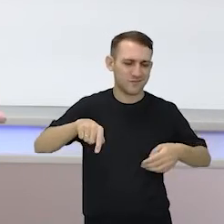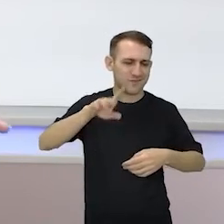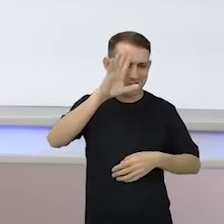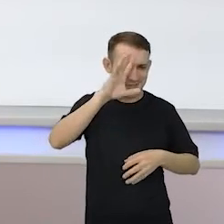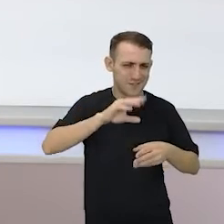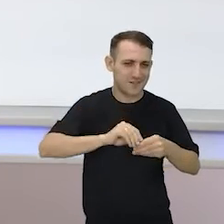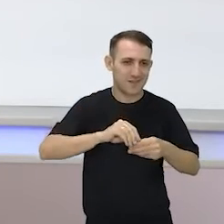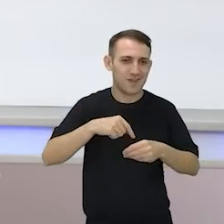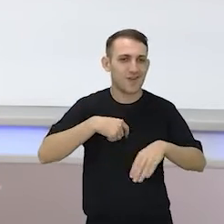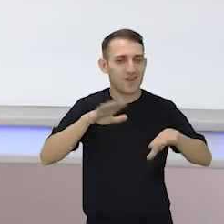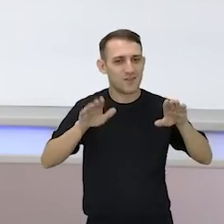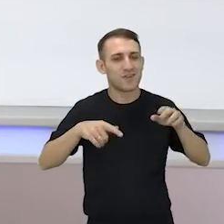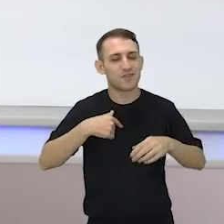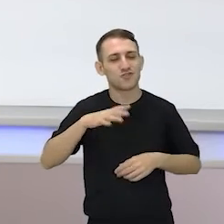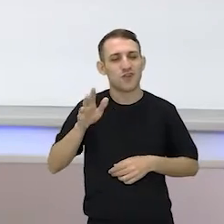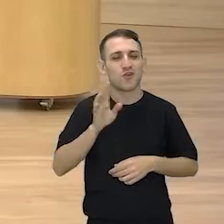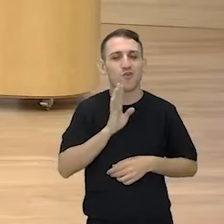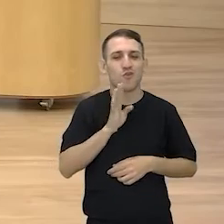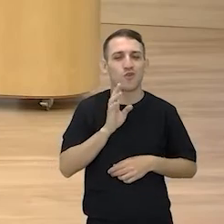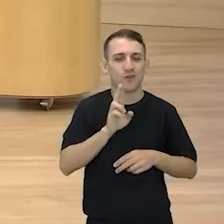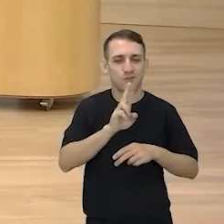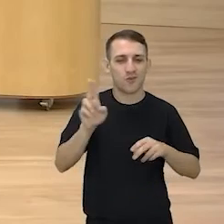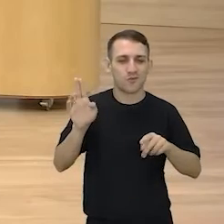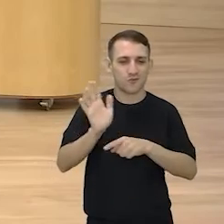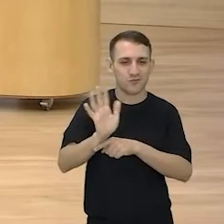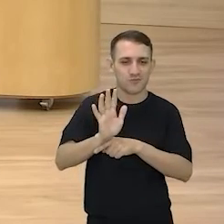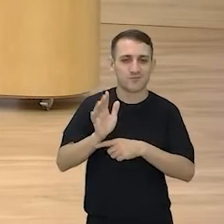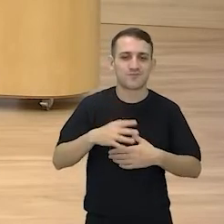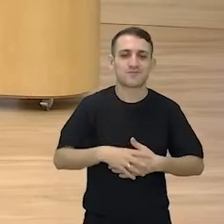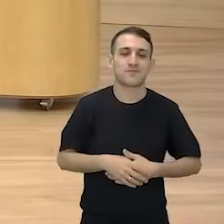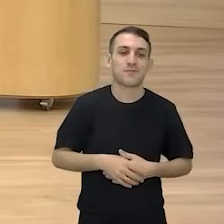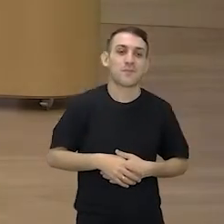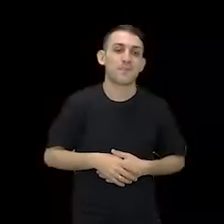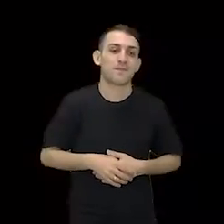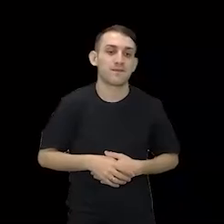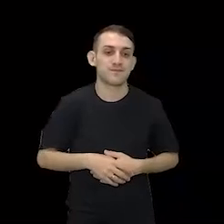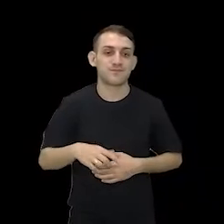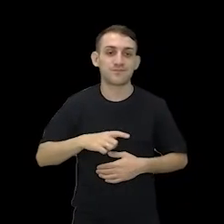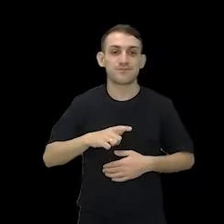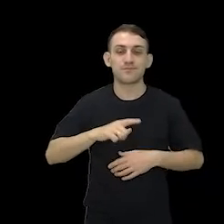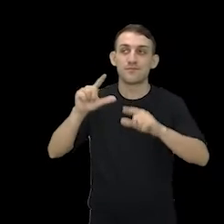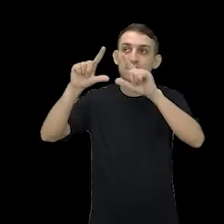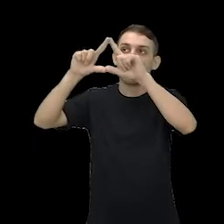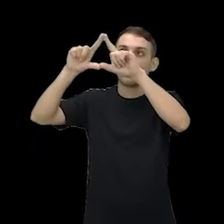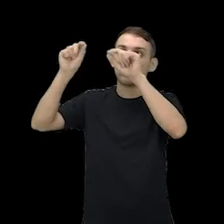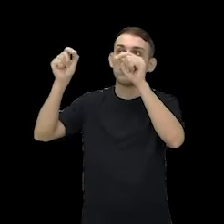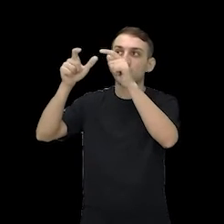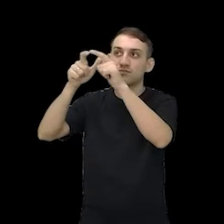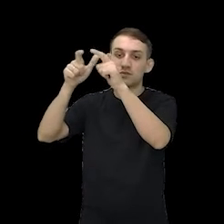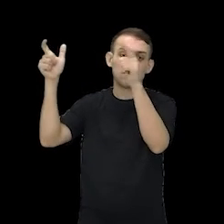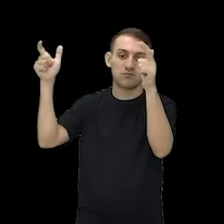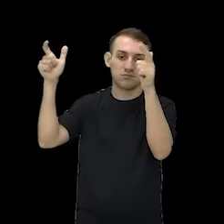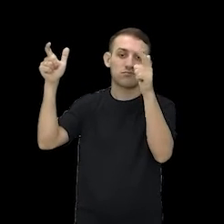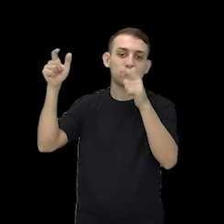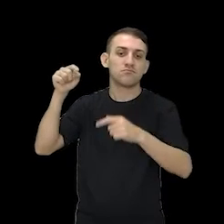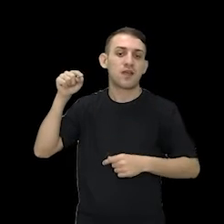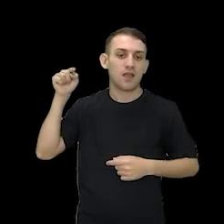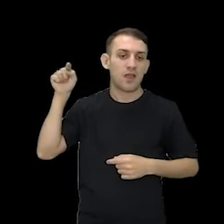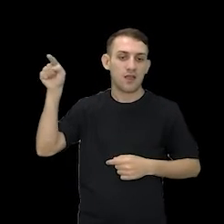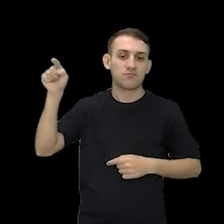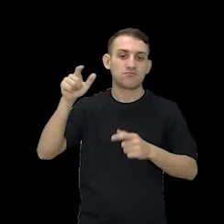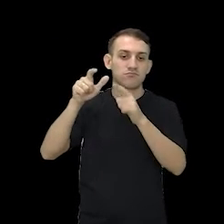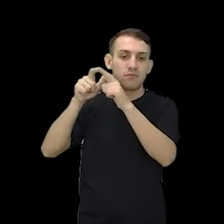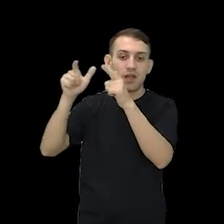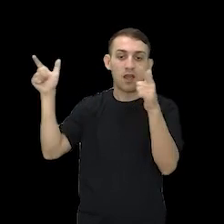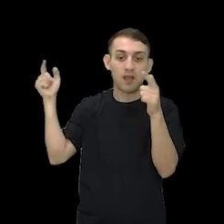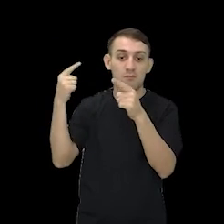Eu que quase não assisto filme, já matei. Olha aí na tela, Prô, a lua crescente. Então, ela cresce porque